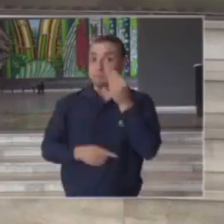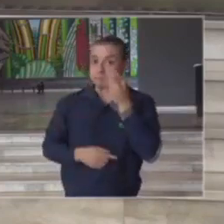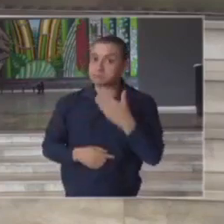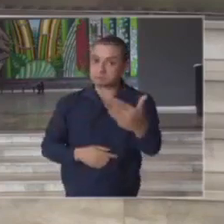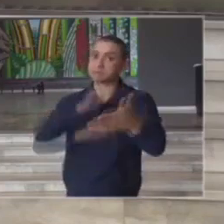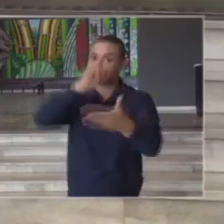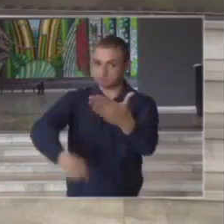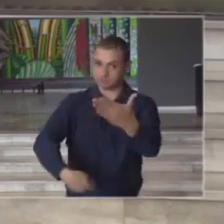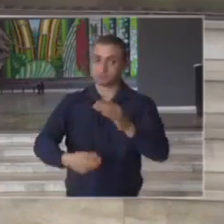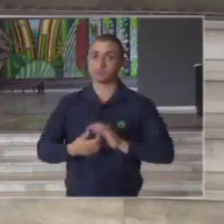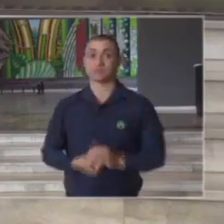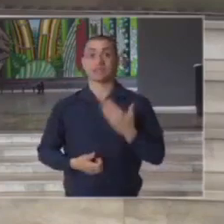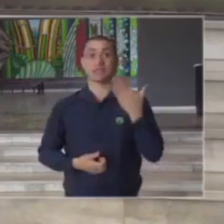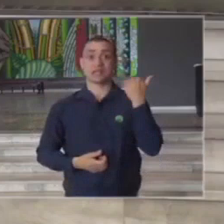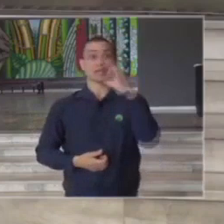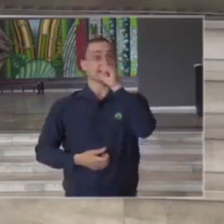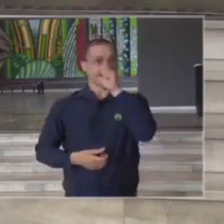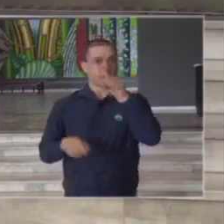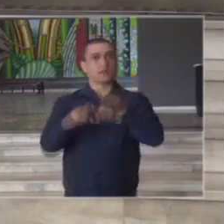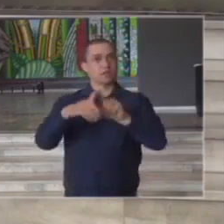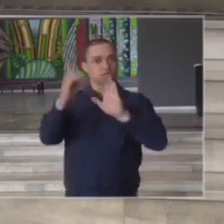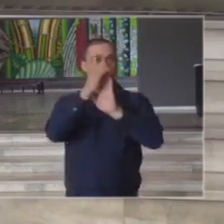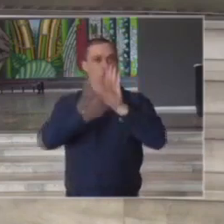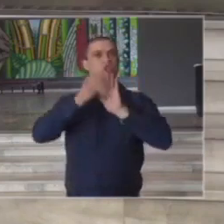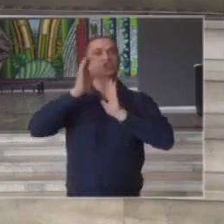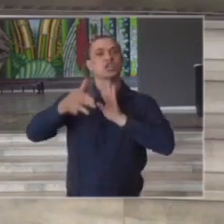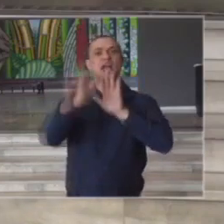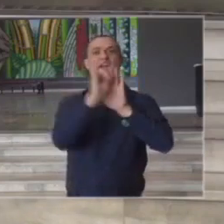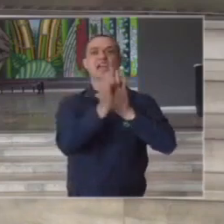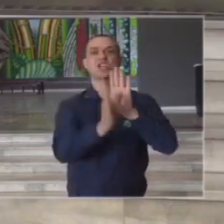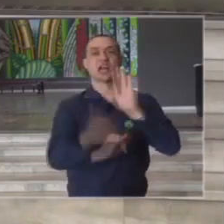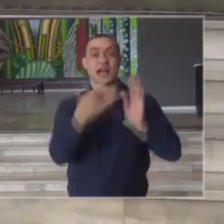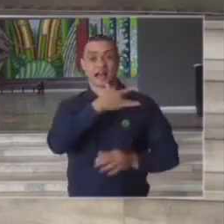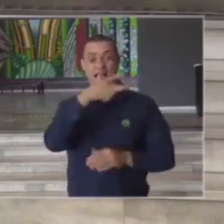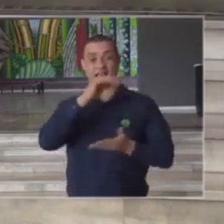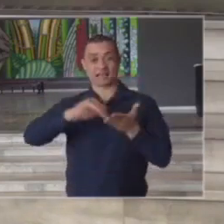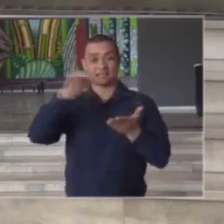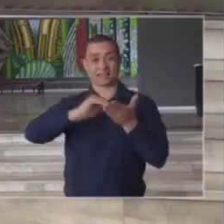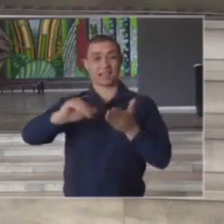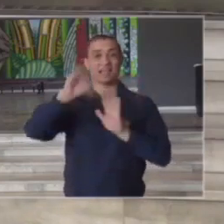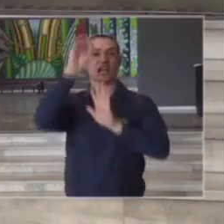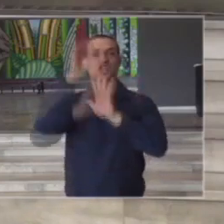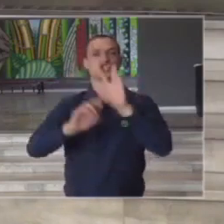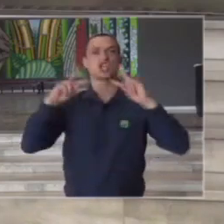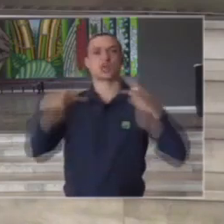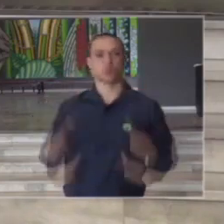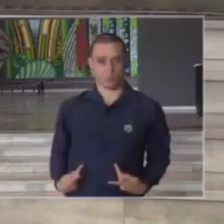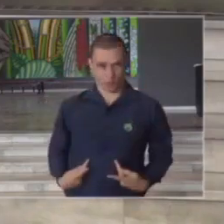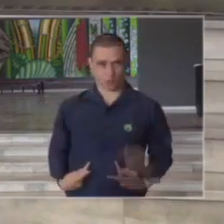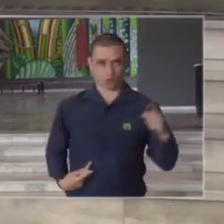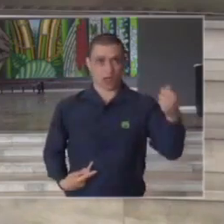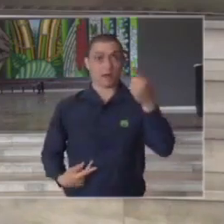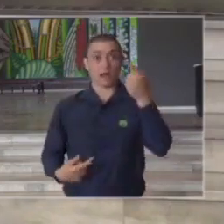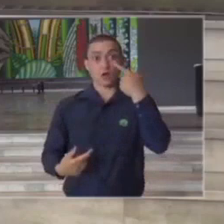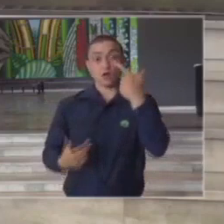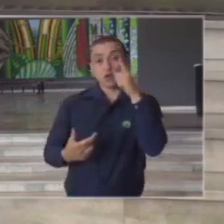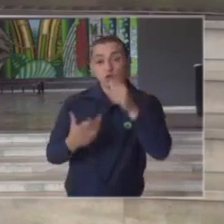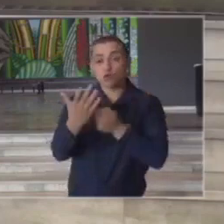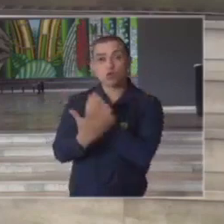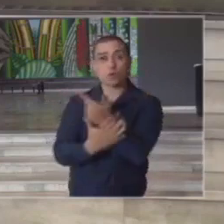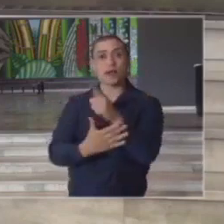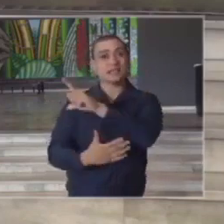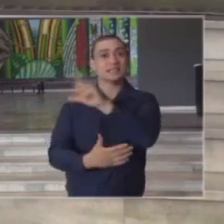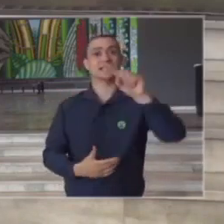coronavírus no sábado também foi publicado um edital pela Secretaria Municipal de Direitos Humanos para aquisição de até